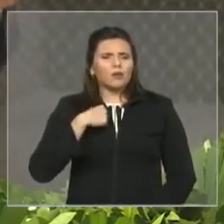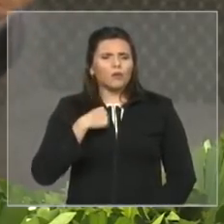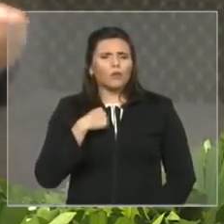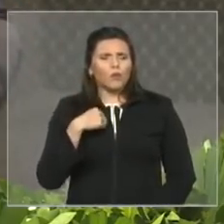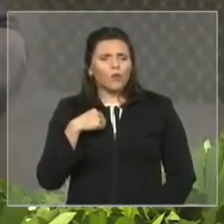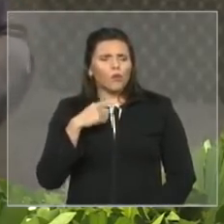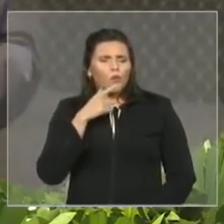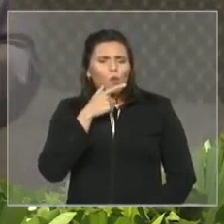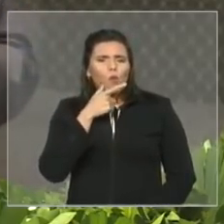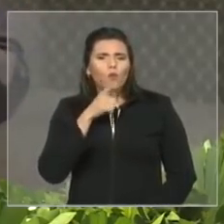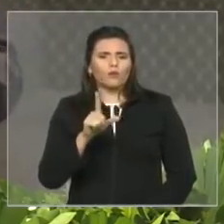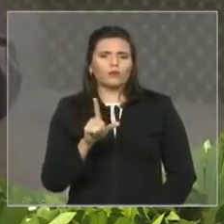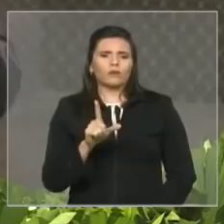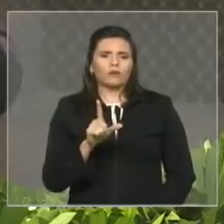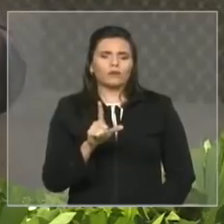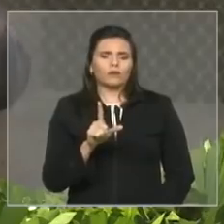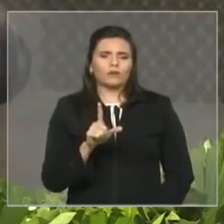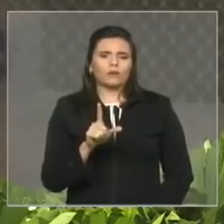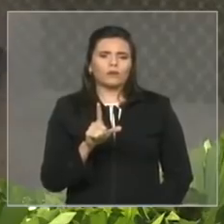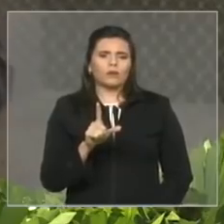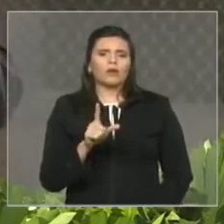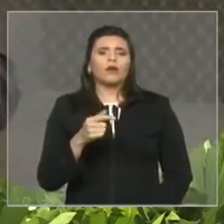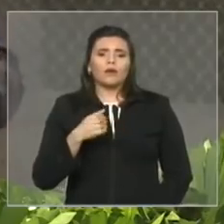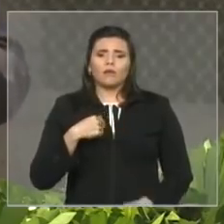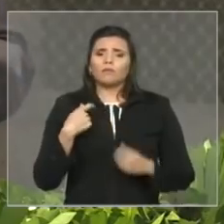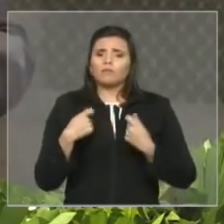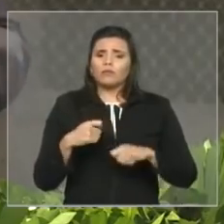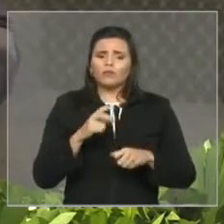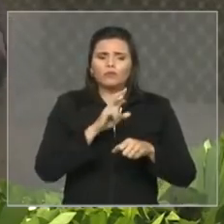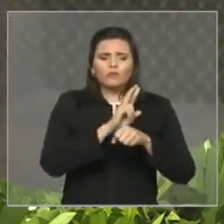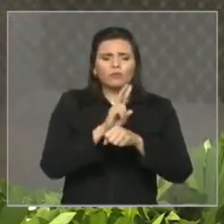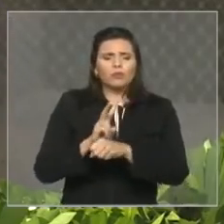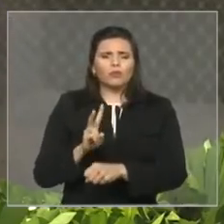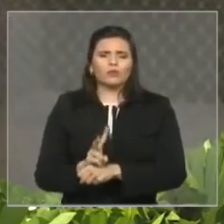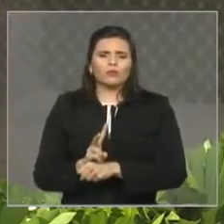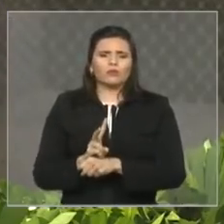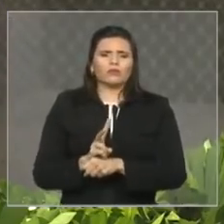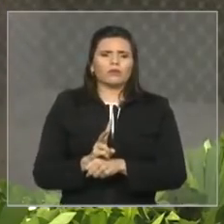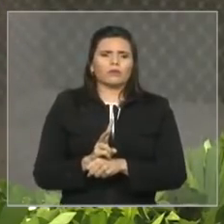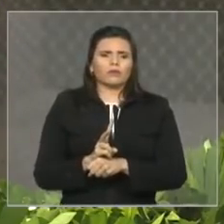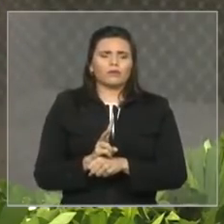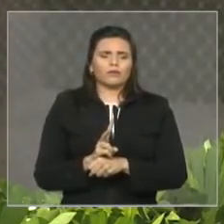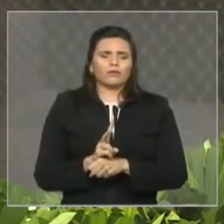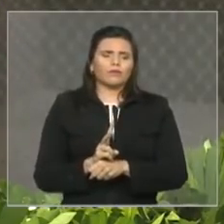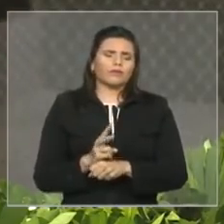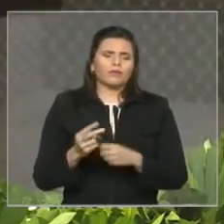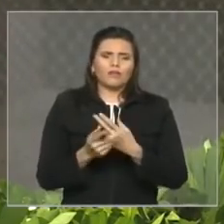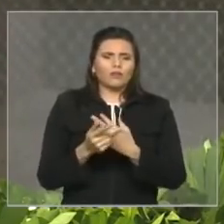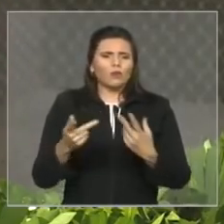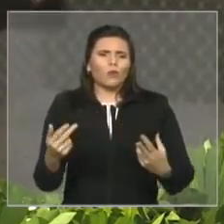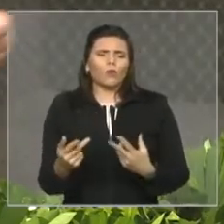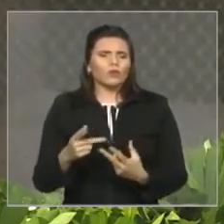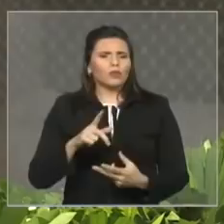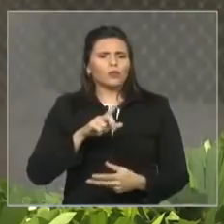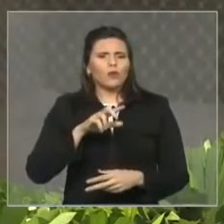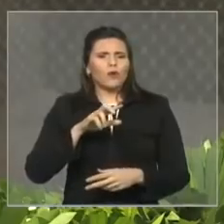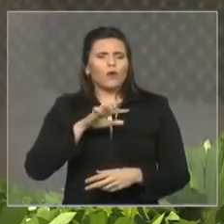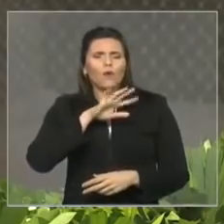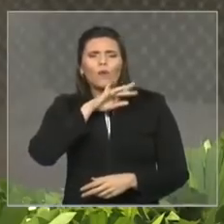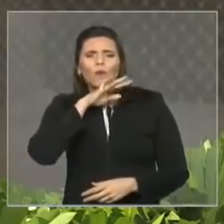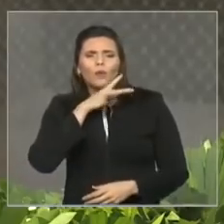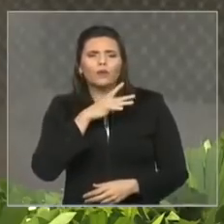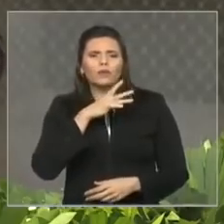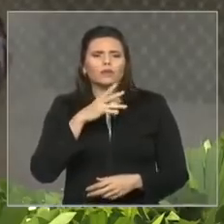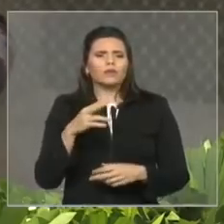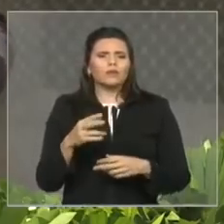ser protegido. Protegido contra todas as intempéries derivadas, mesmo de contextos hostis,